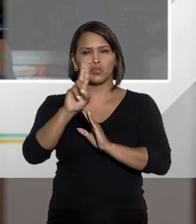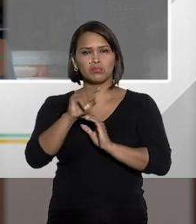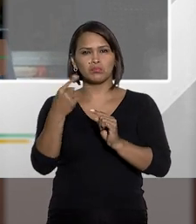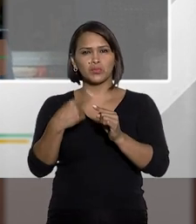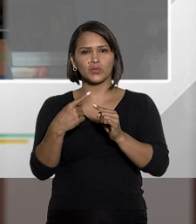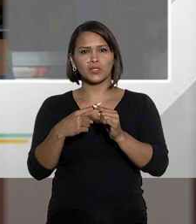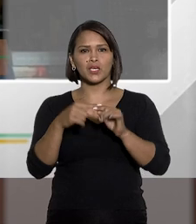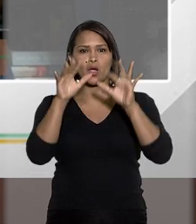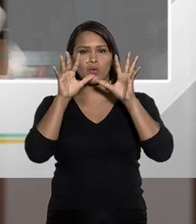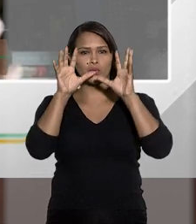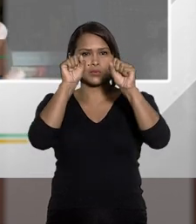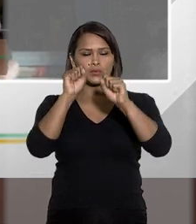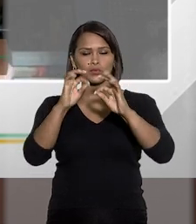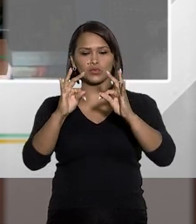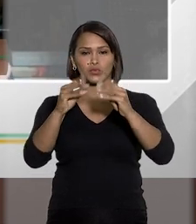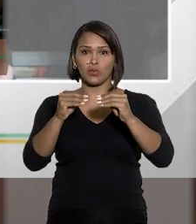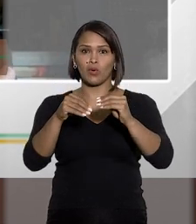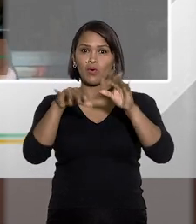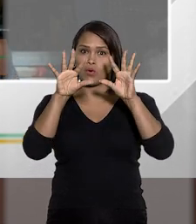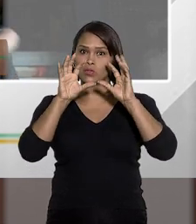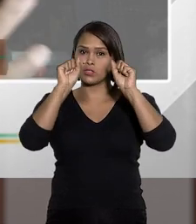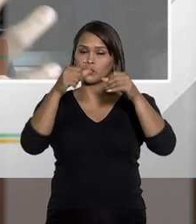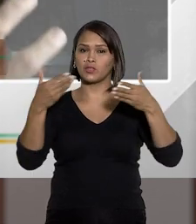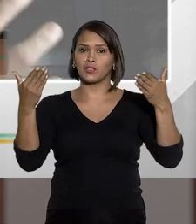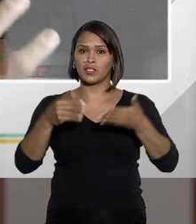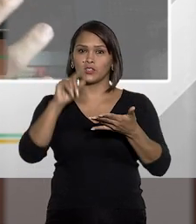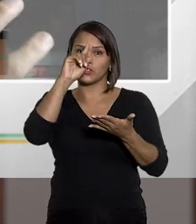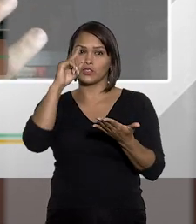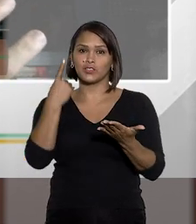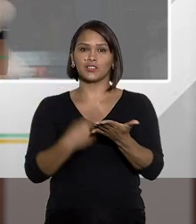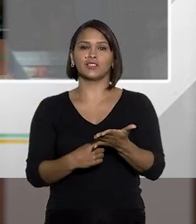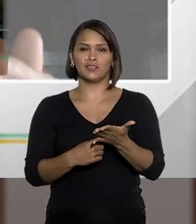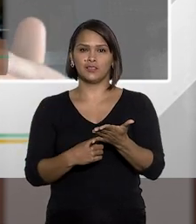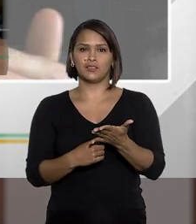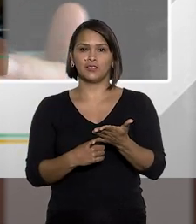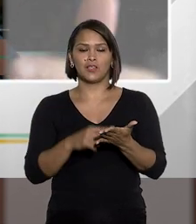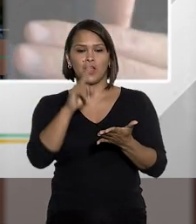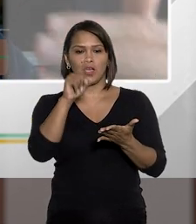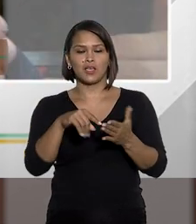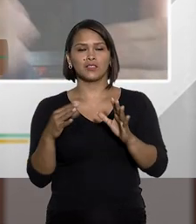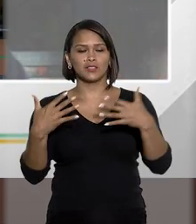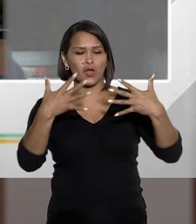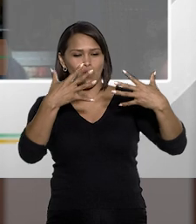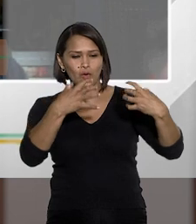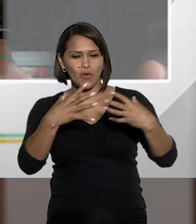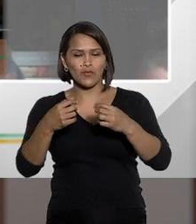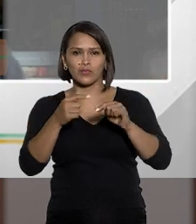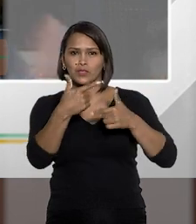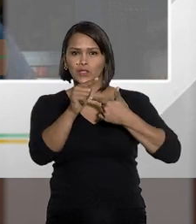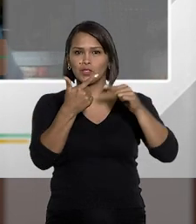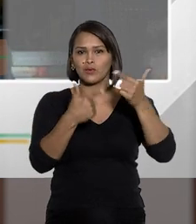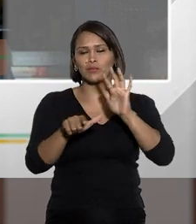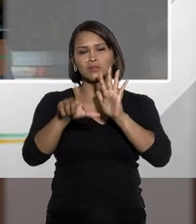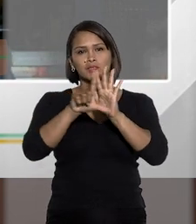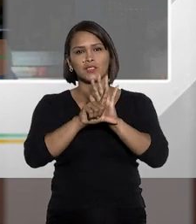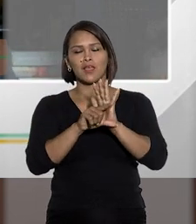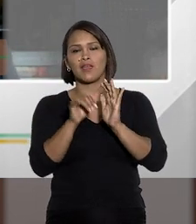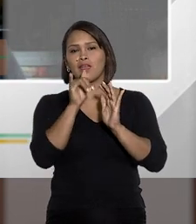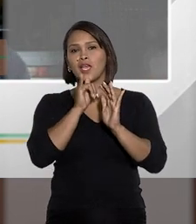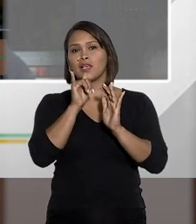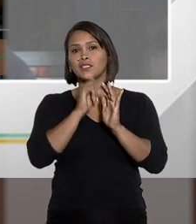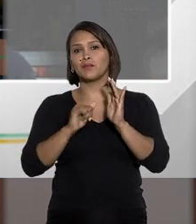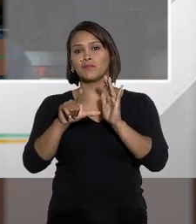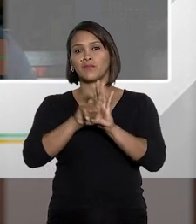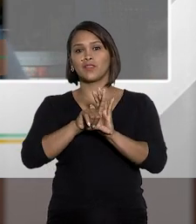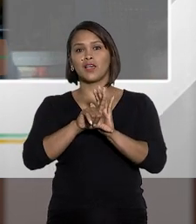ousada. Por quê? Porque os tribunais, os tribunais já decidiram esse conflito em outras leis.